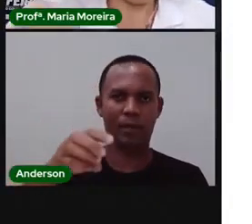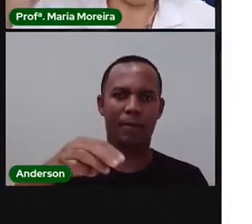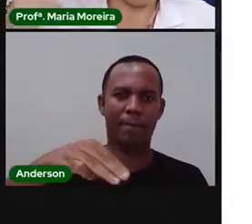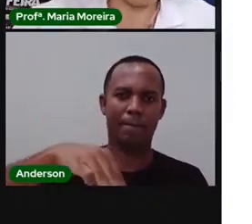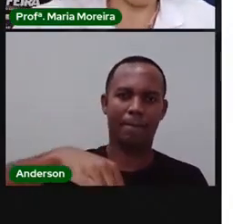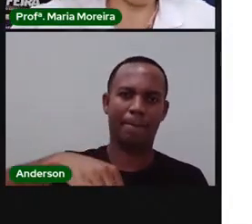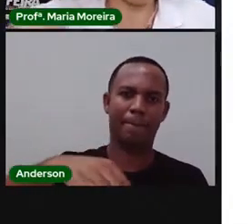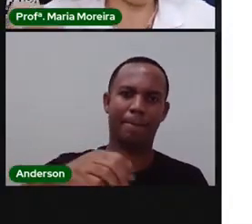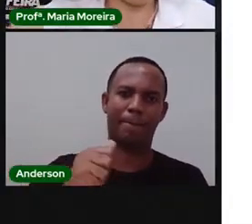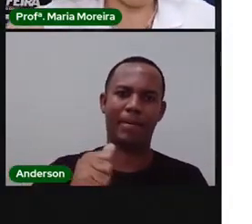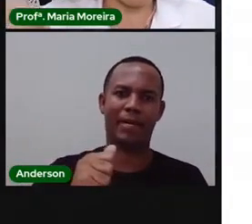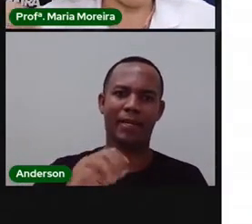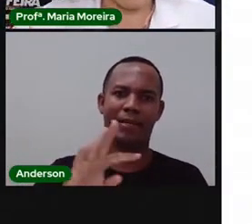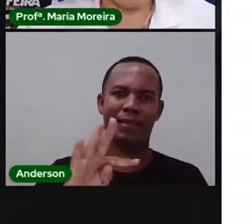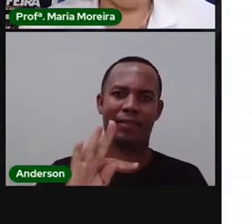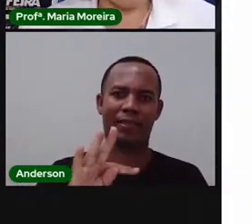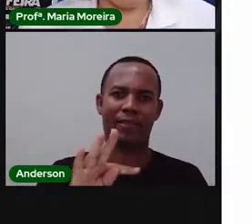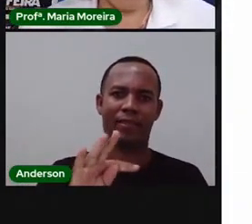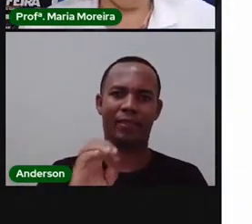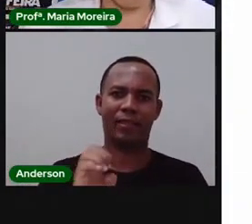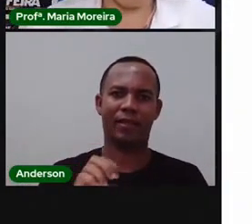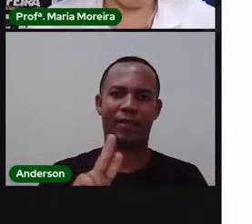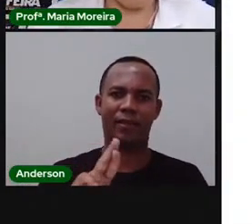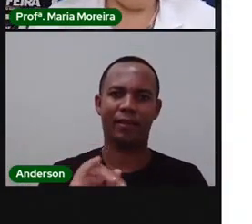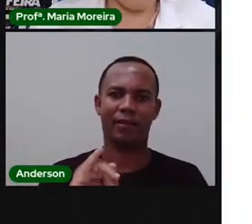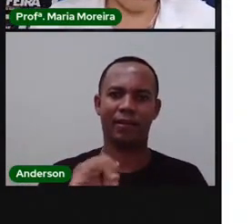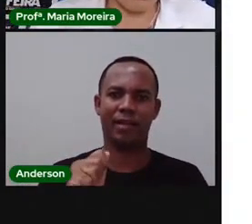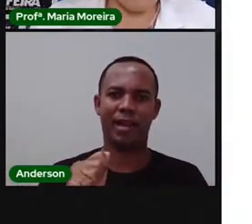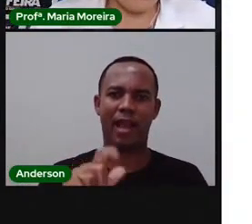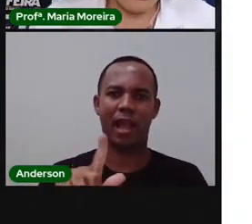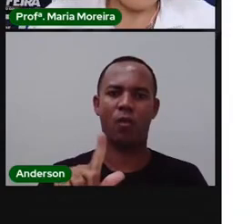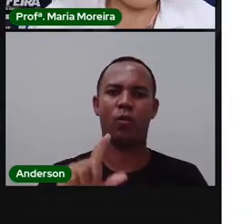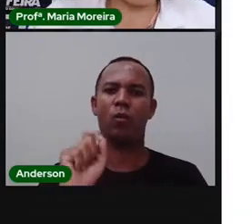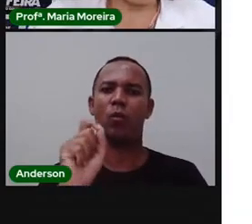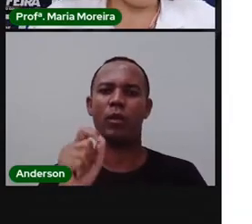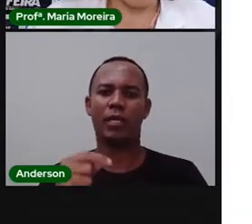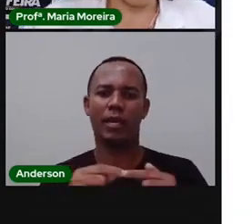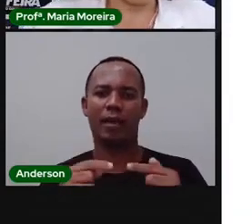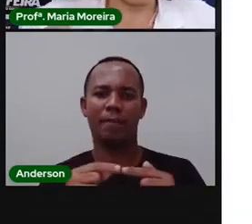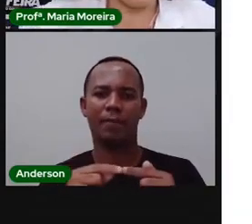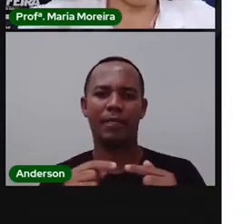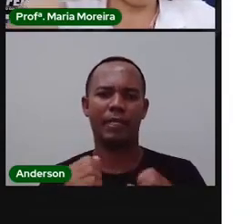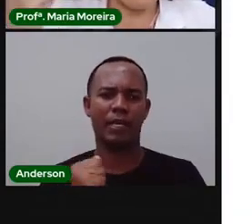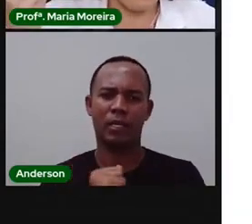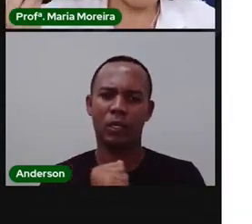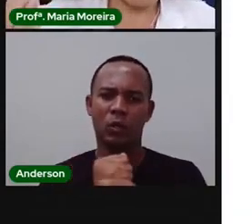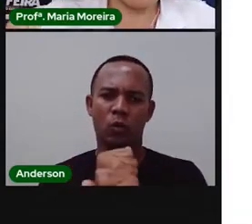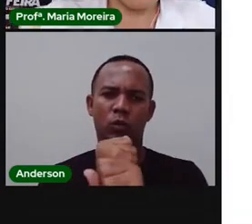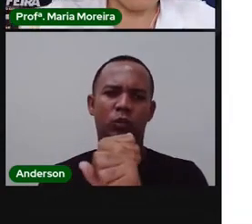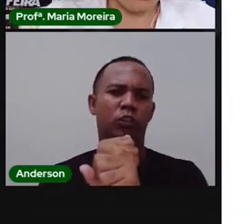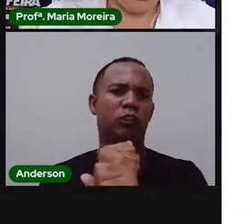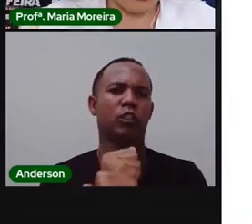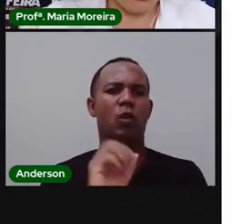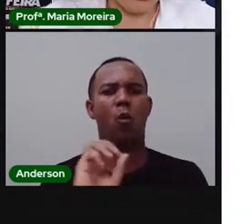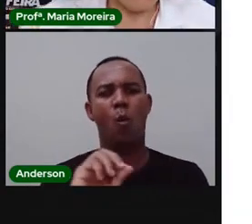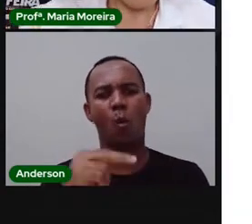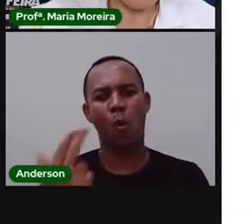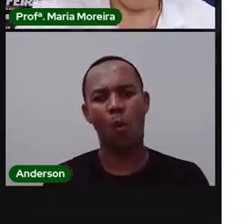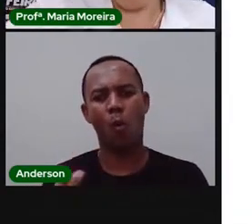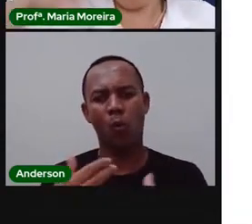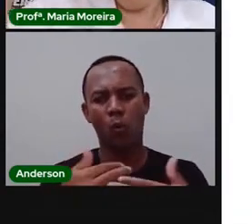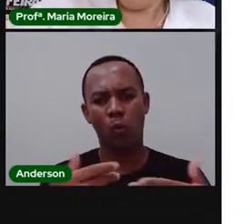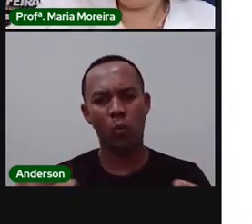É composto por elementos concretos, como construções e o quê? Objetos artísticos.